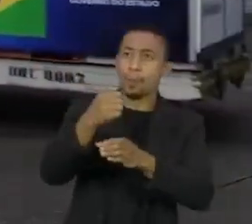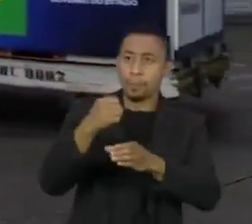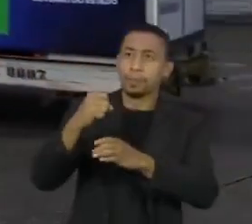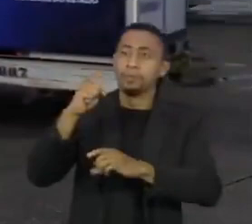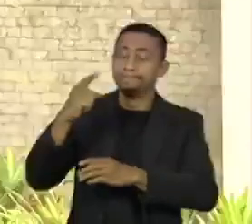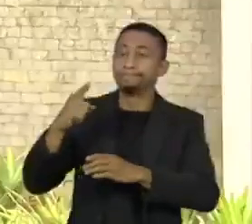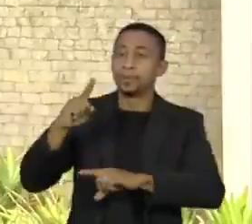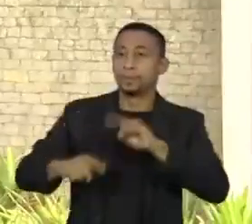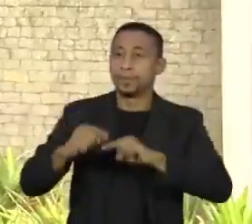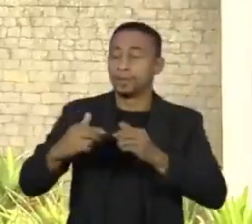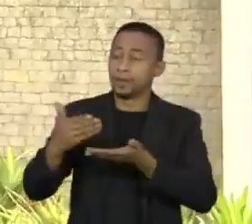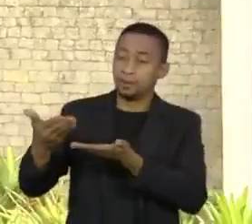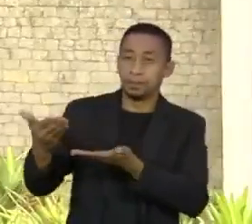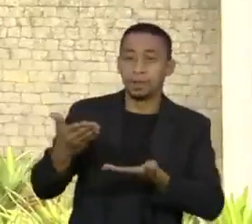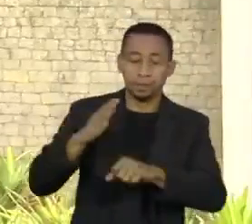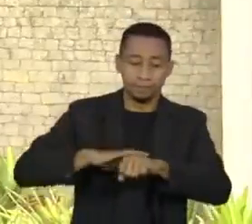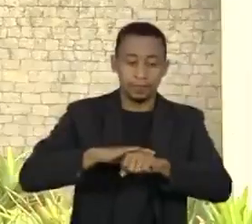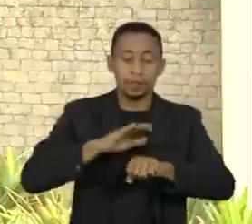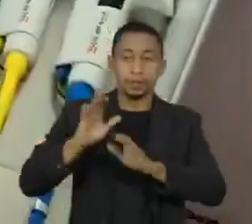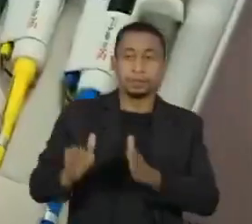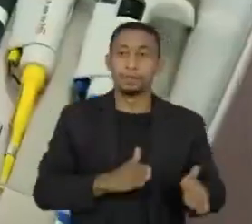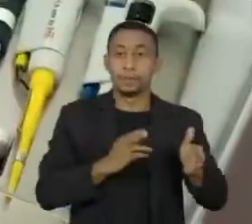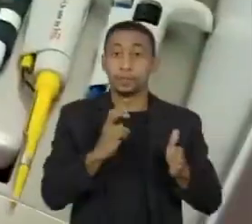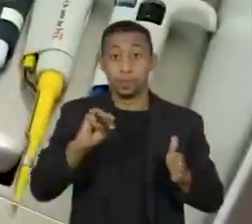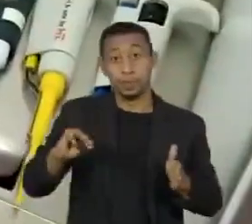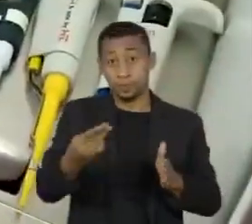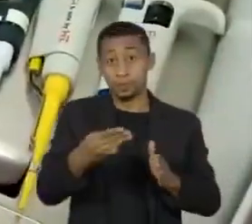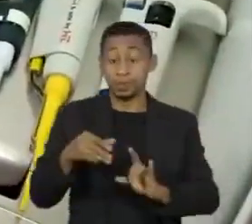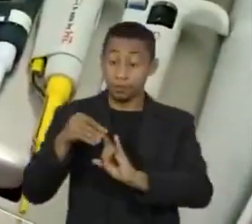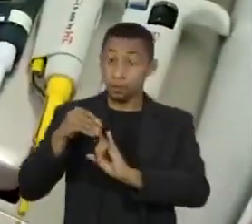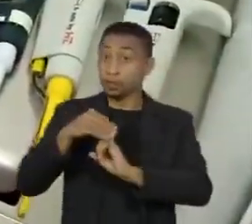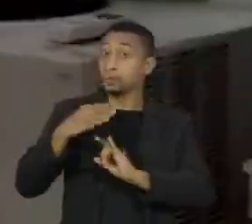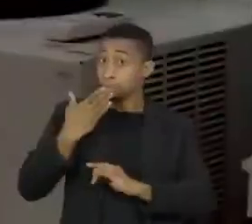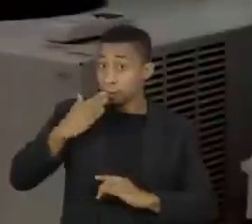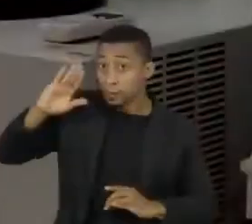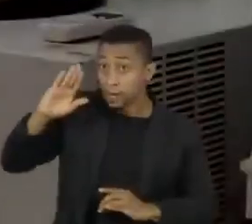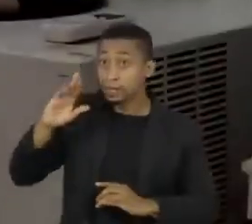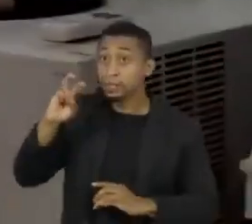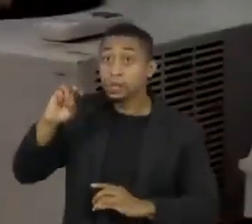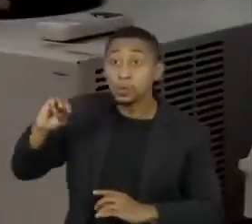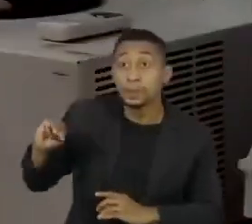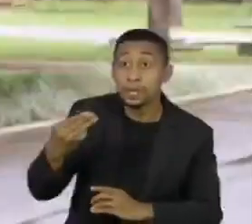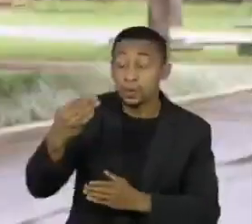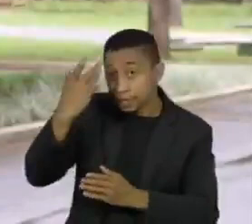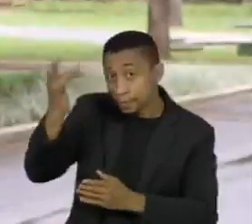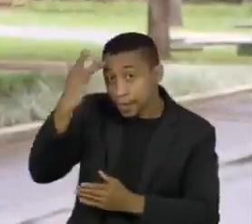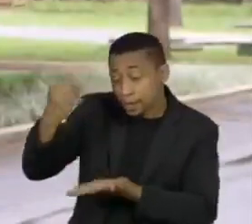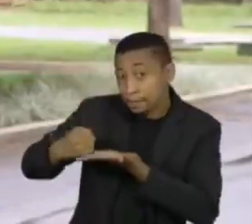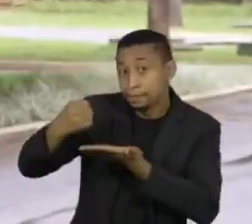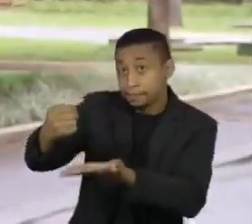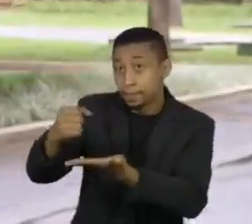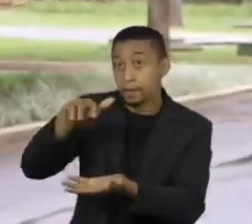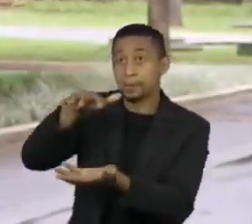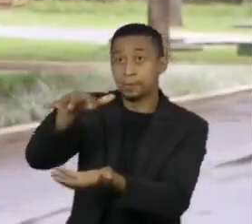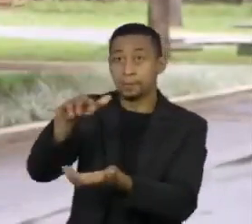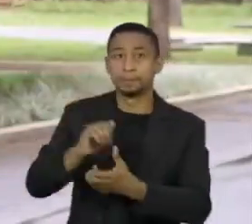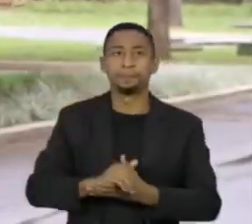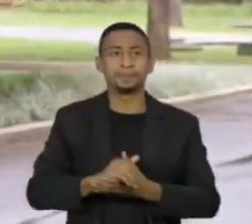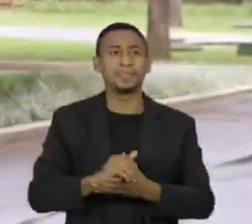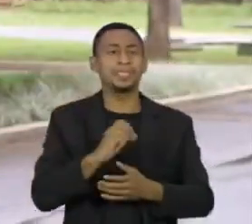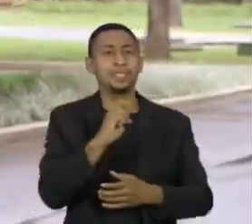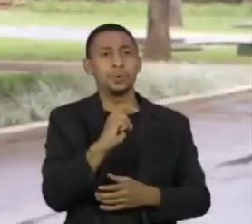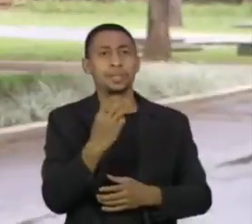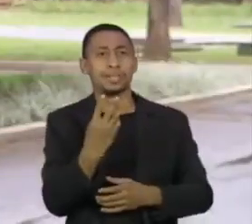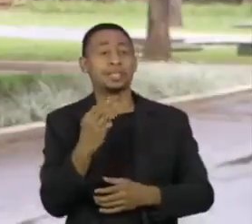cinco milhões de doses. A Fiocruz prevê entregar amanhã mais cinco milhões de doses. Das 53 milhões de doses